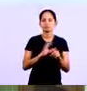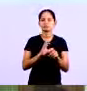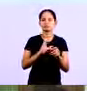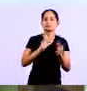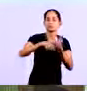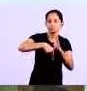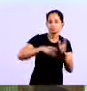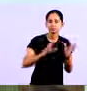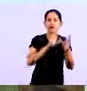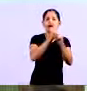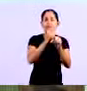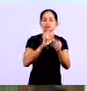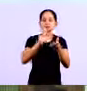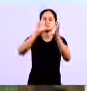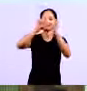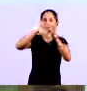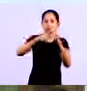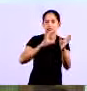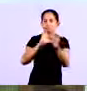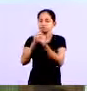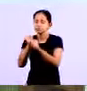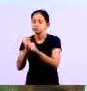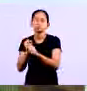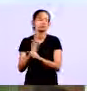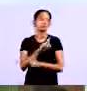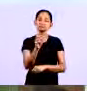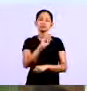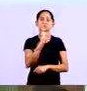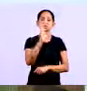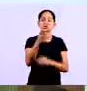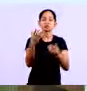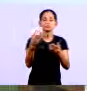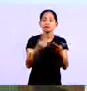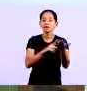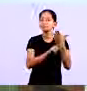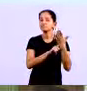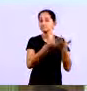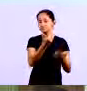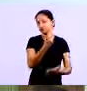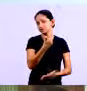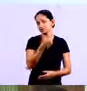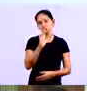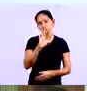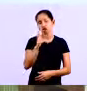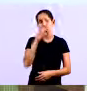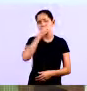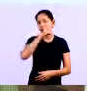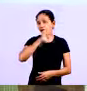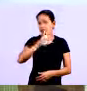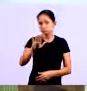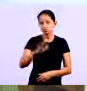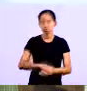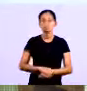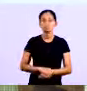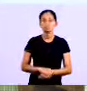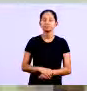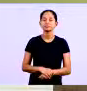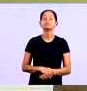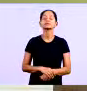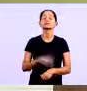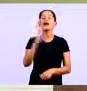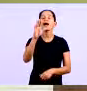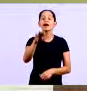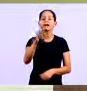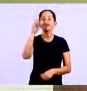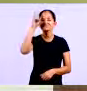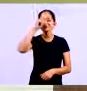coisa desse tipo. Se você está tendo esse controle de acompanhamento ele automaticamente já vai l mostrar isso. Não isso, professor Gilberto? Exatamente. Eu estava lemb